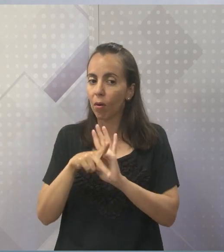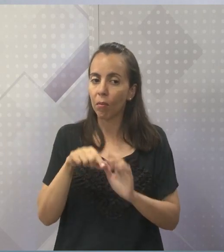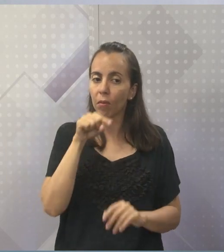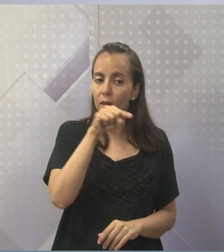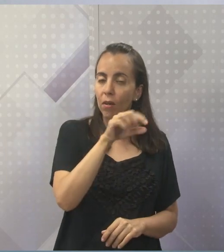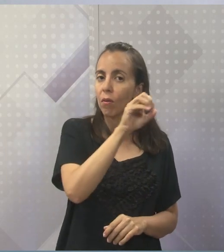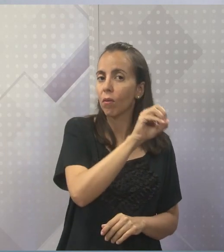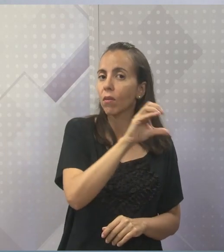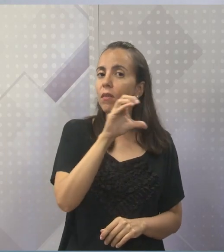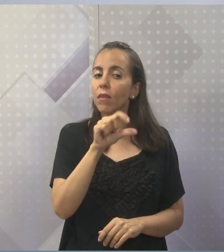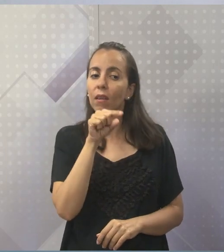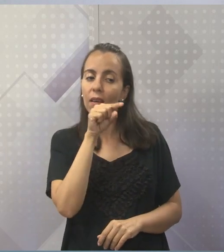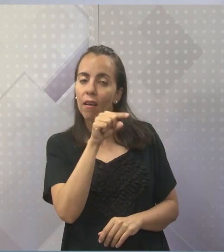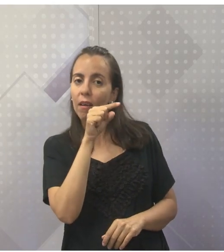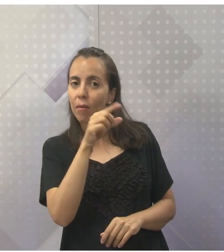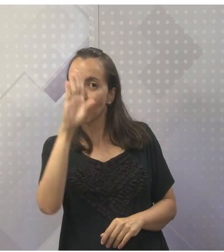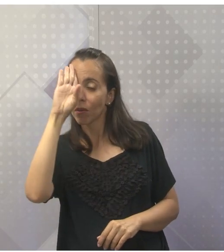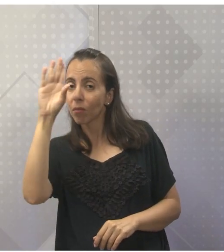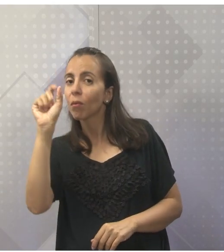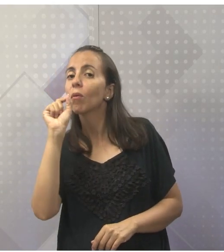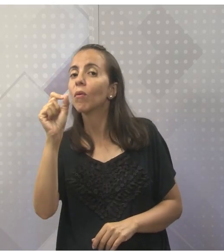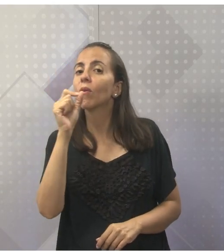cristianismo. Vamos lá?